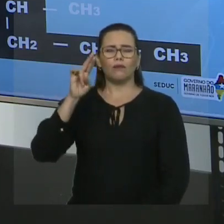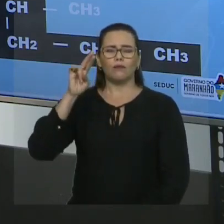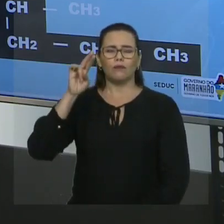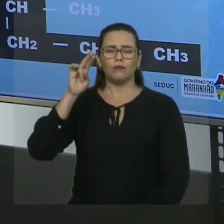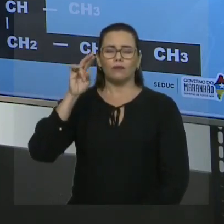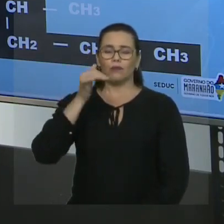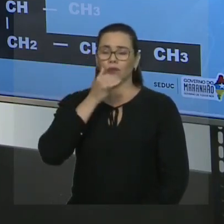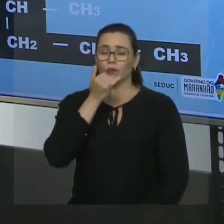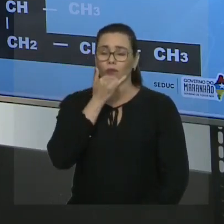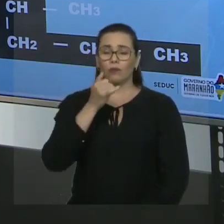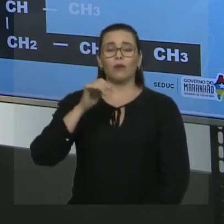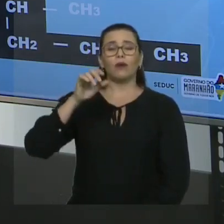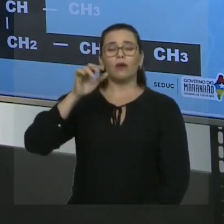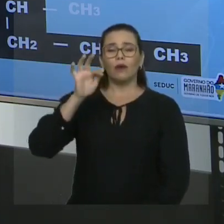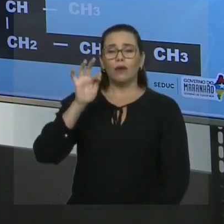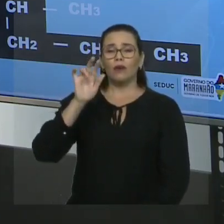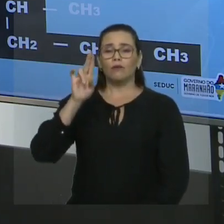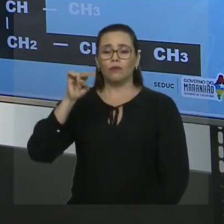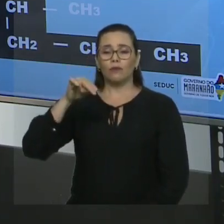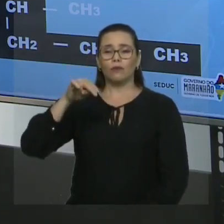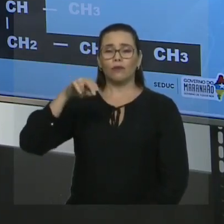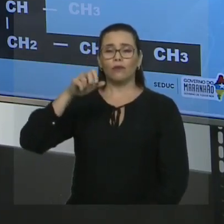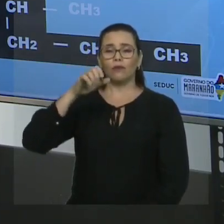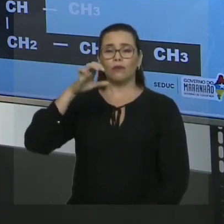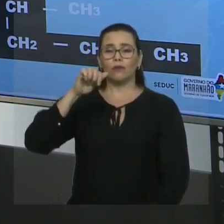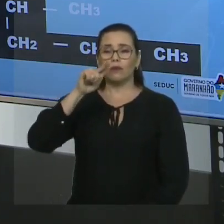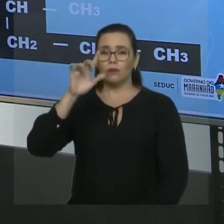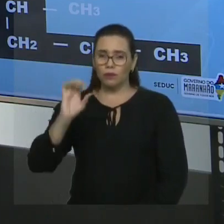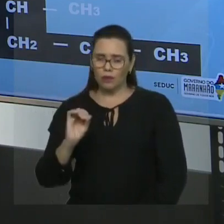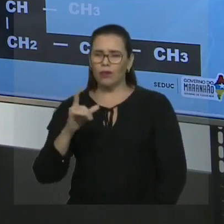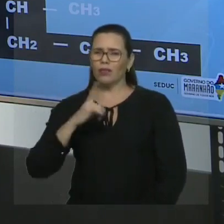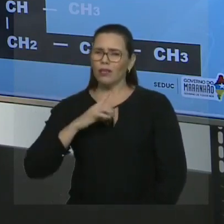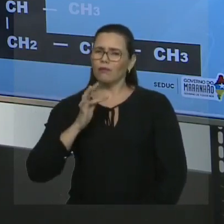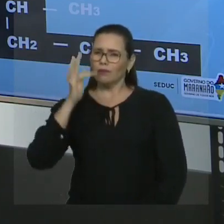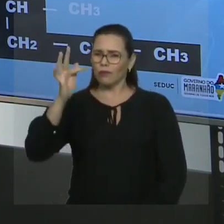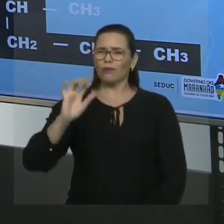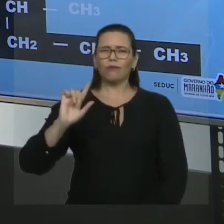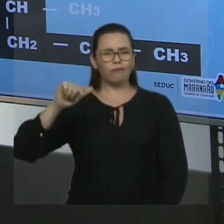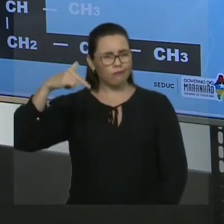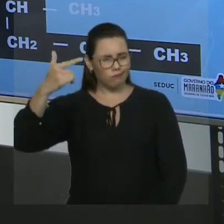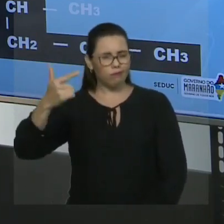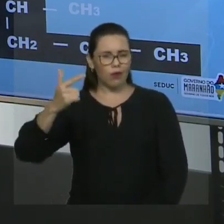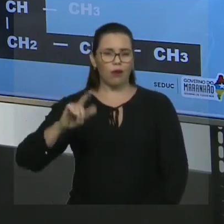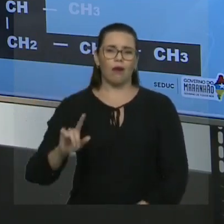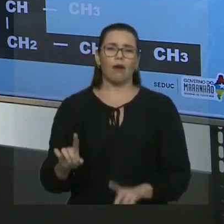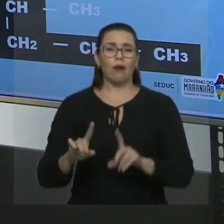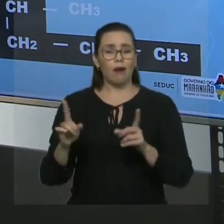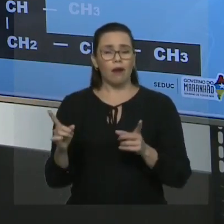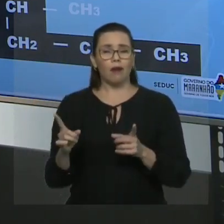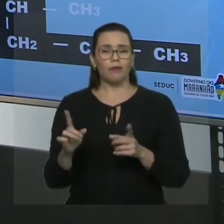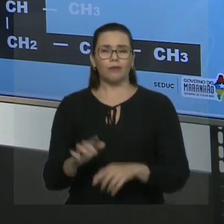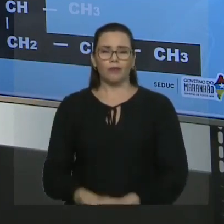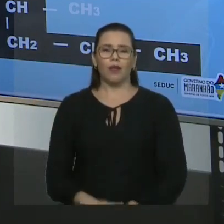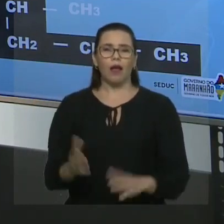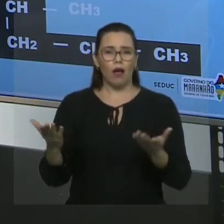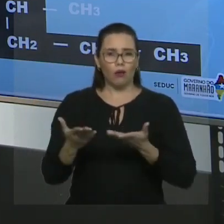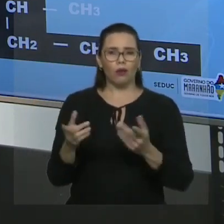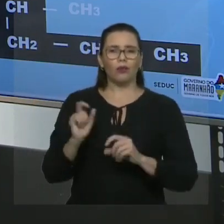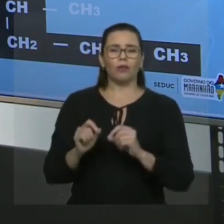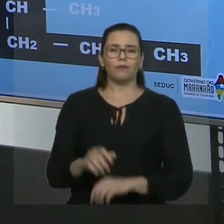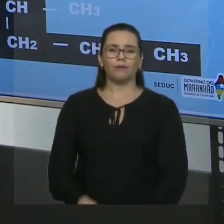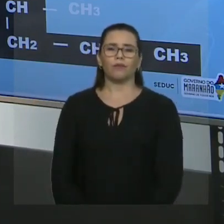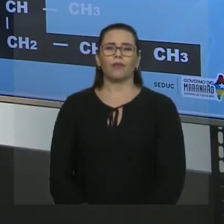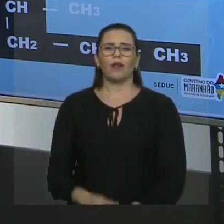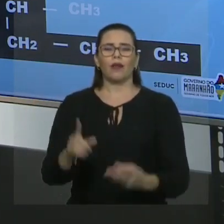hidrocarboneto não tem grupo funcional. Então, você pula a prioridade do grupo funcional. Qual é a segunda prioridade? Insaturação. Se